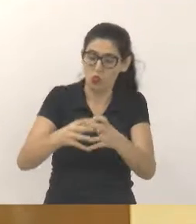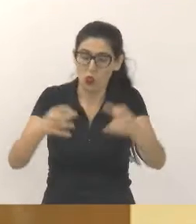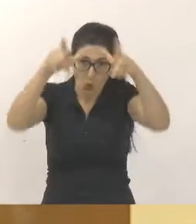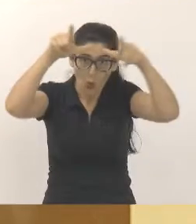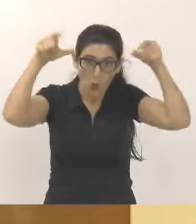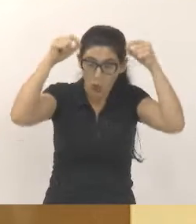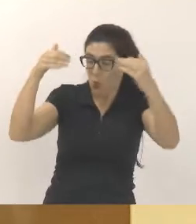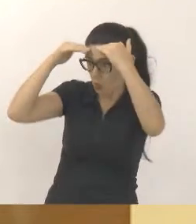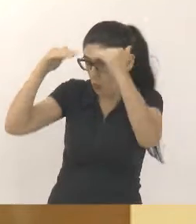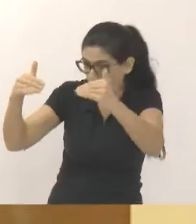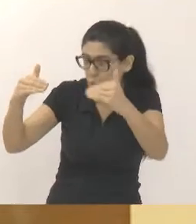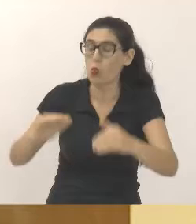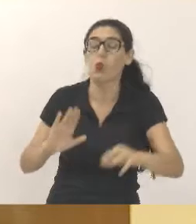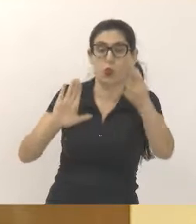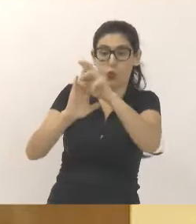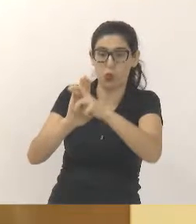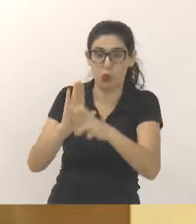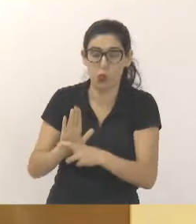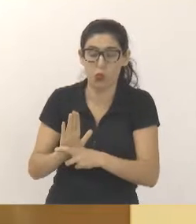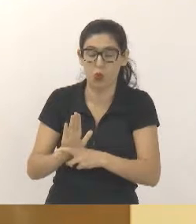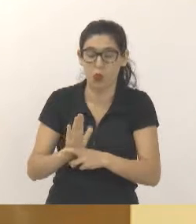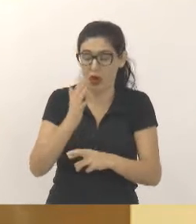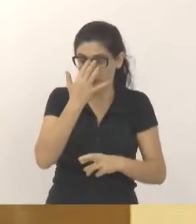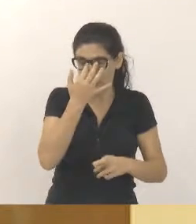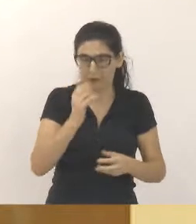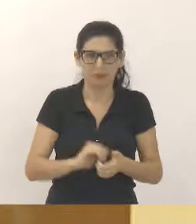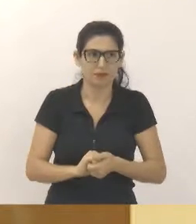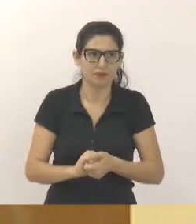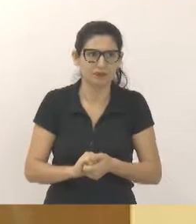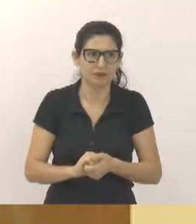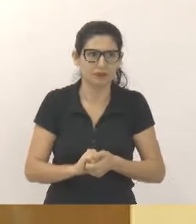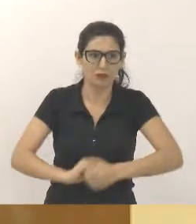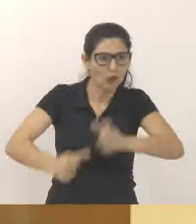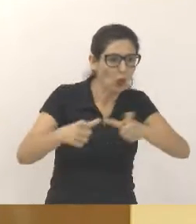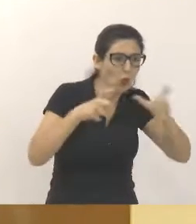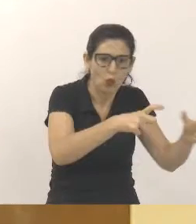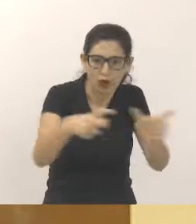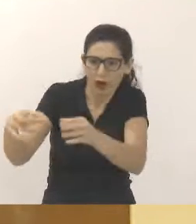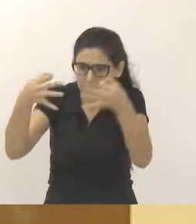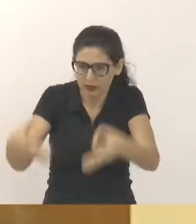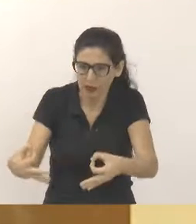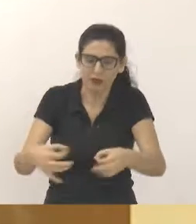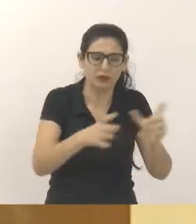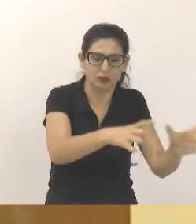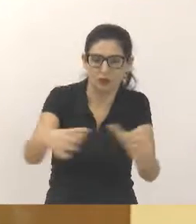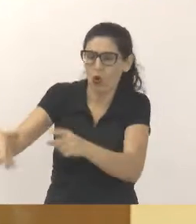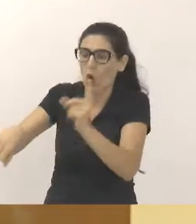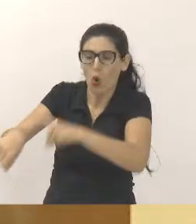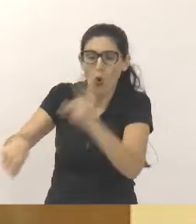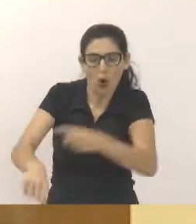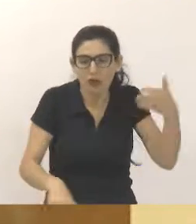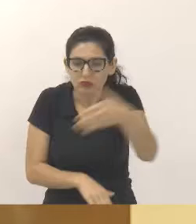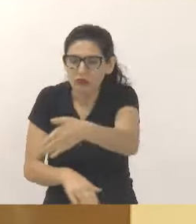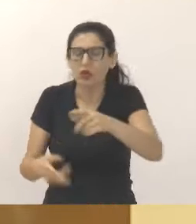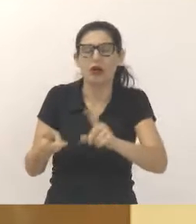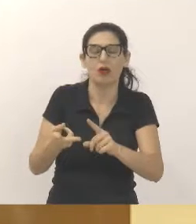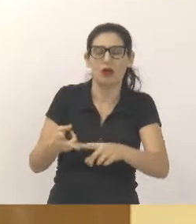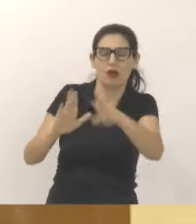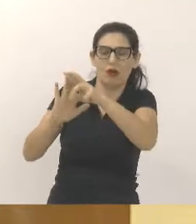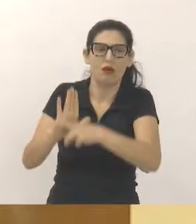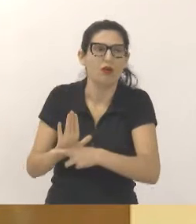respeitando os seguintes parâmetros. Classificação de risco, horário de chegada, tipo de procedimento.